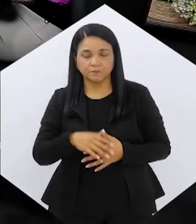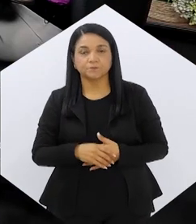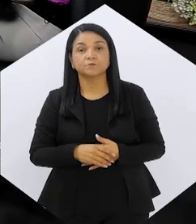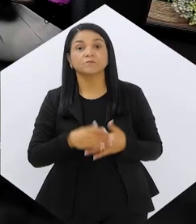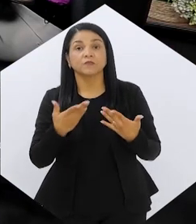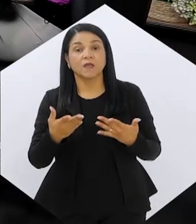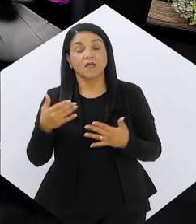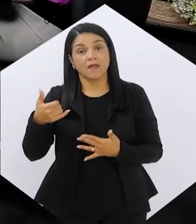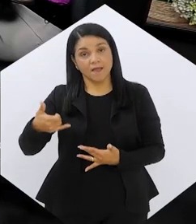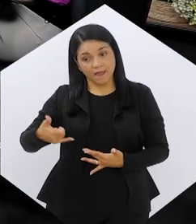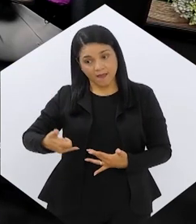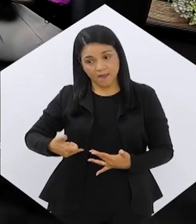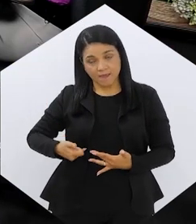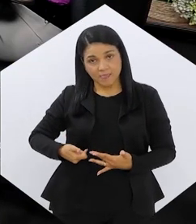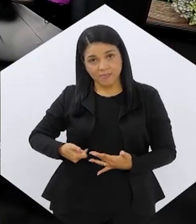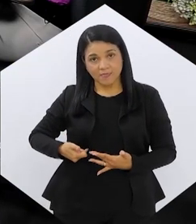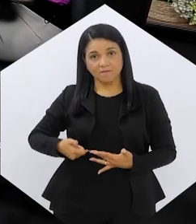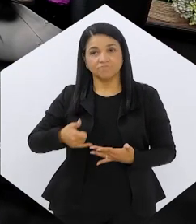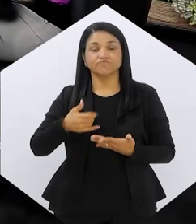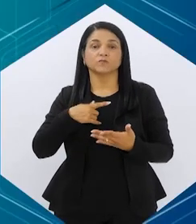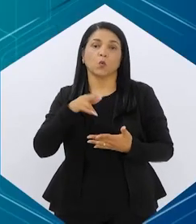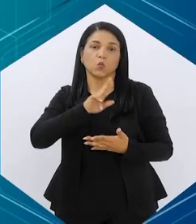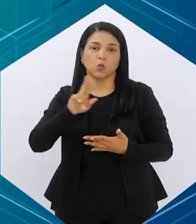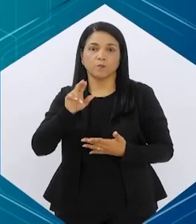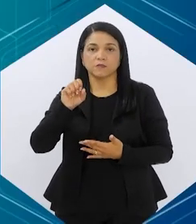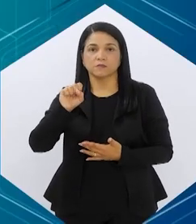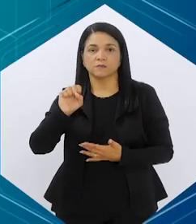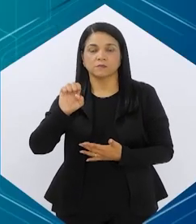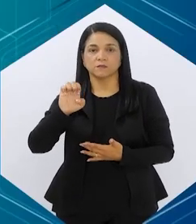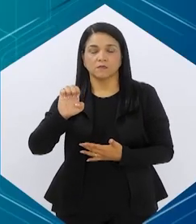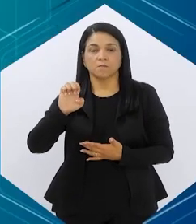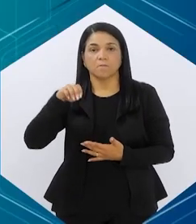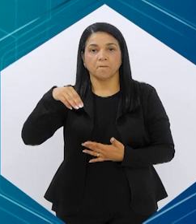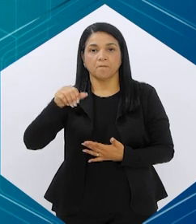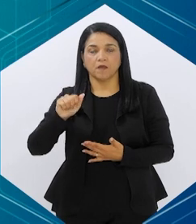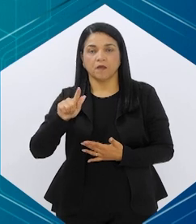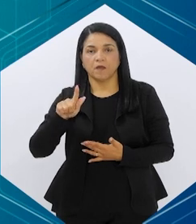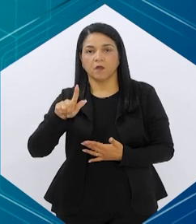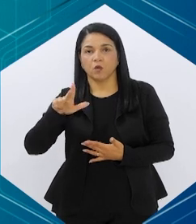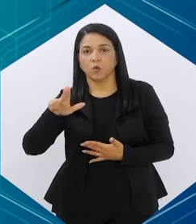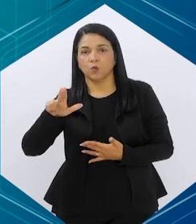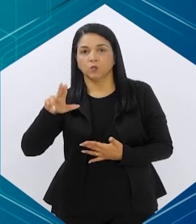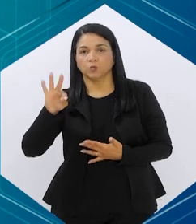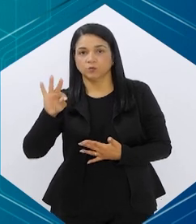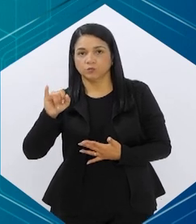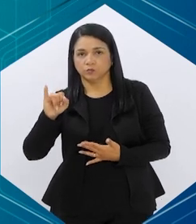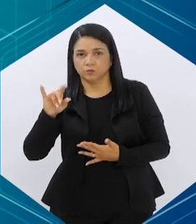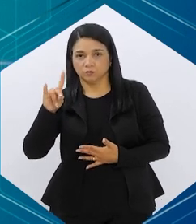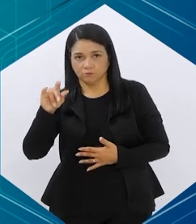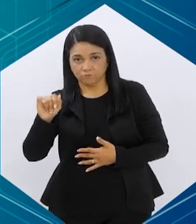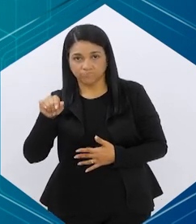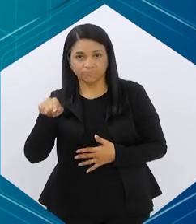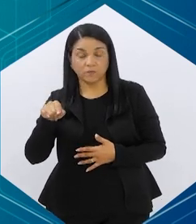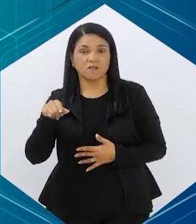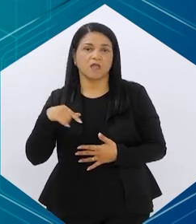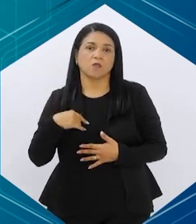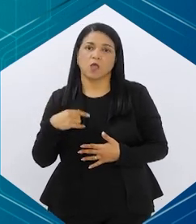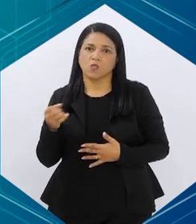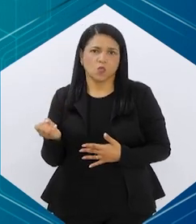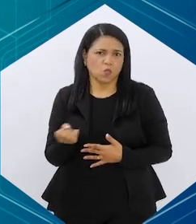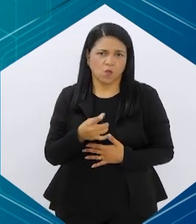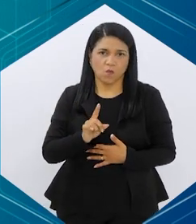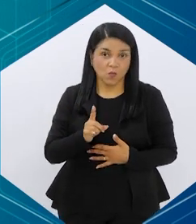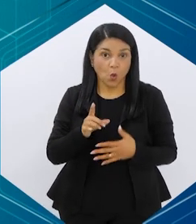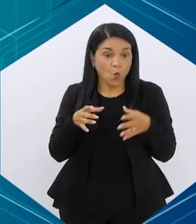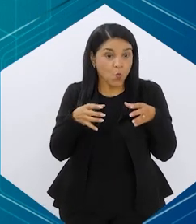Então, essas canetas têm o nome científico de semaglutida e não é uma medicação recente,